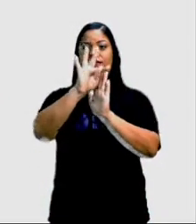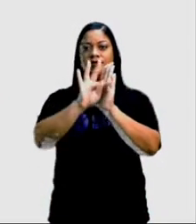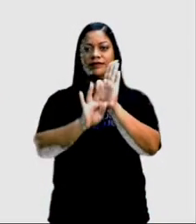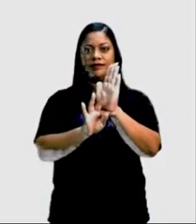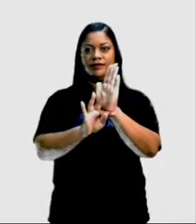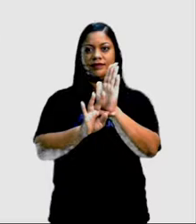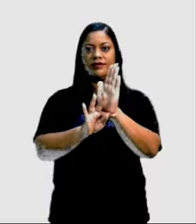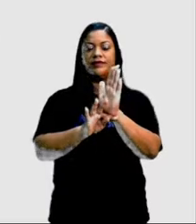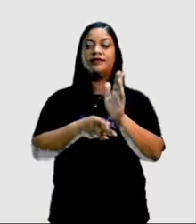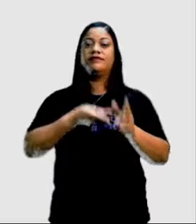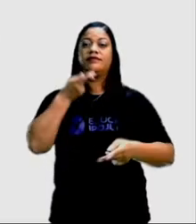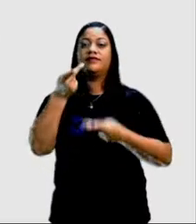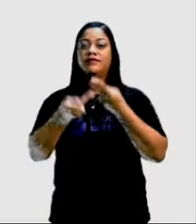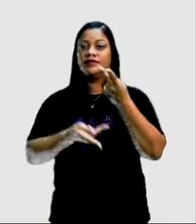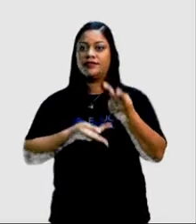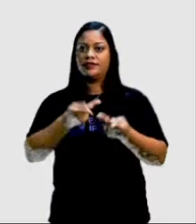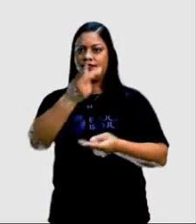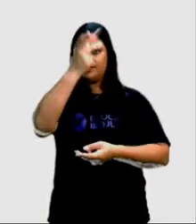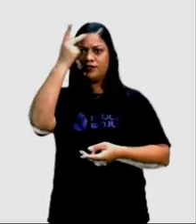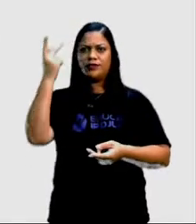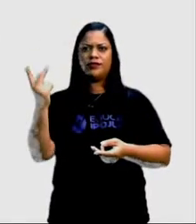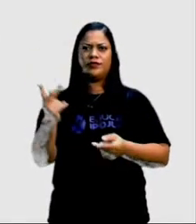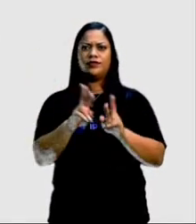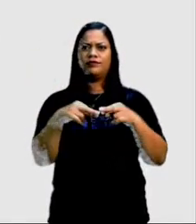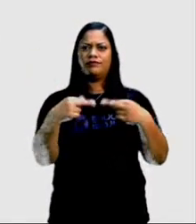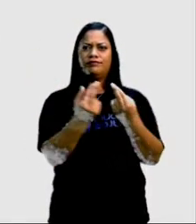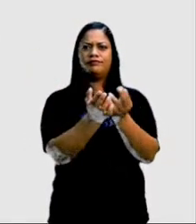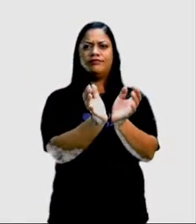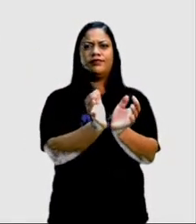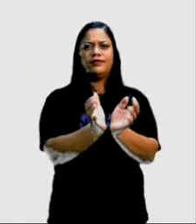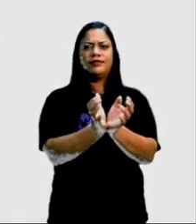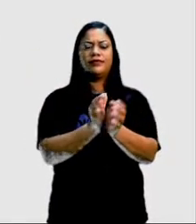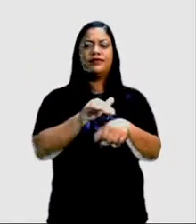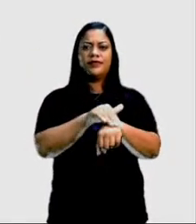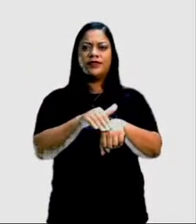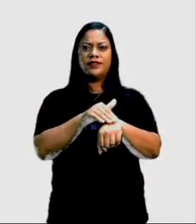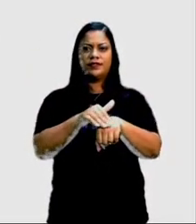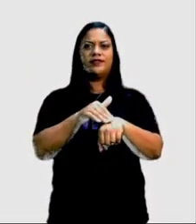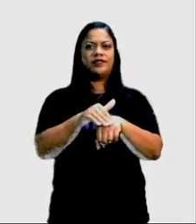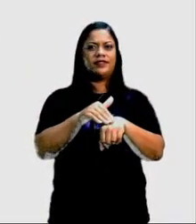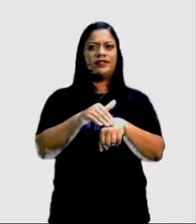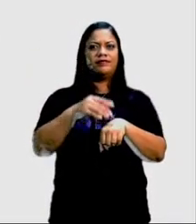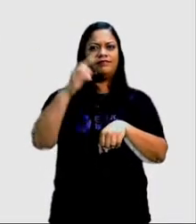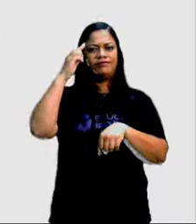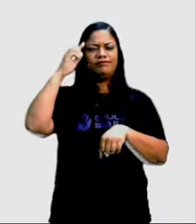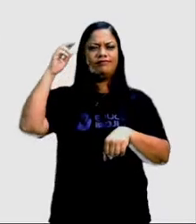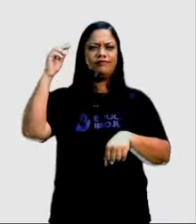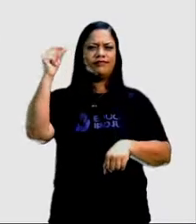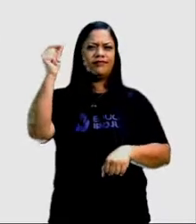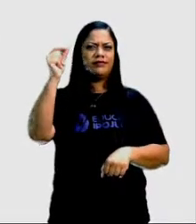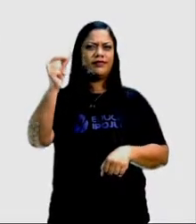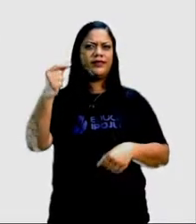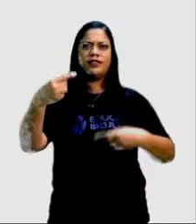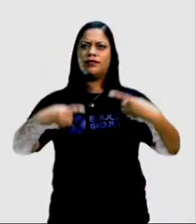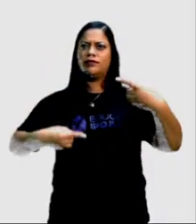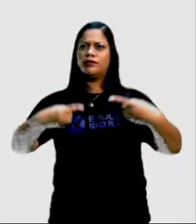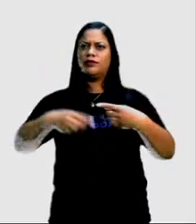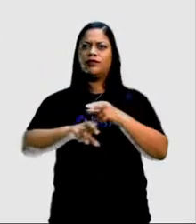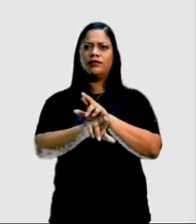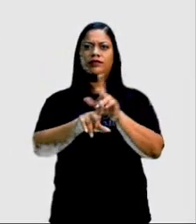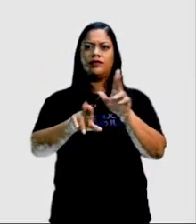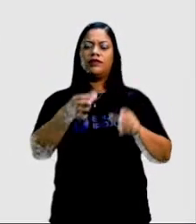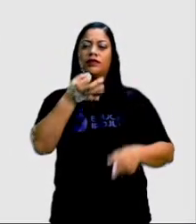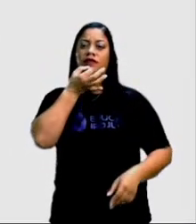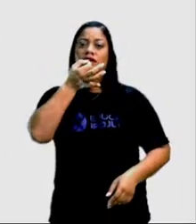orais em que as pessoas se reúnem e discutem uma ideia contrapondo opiniões. Cada